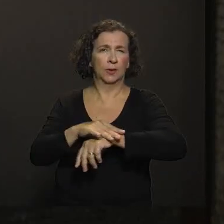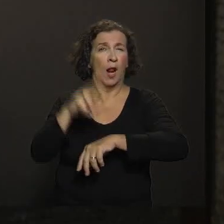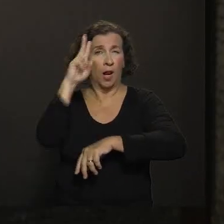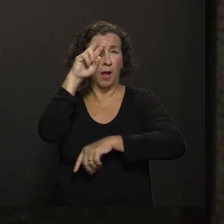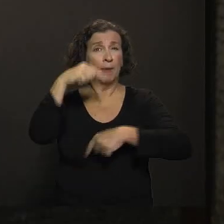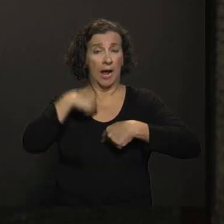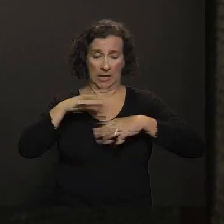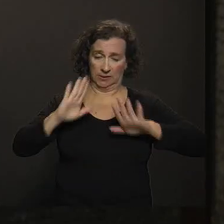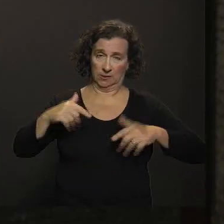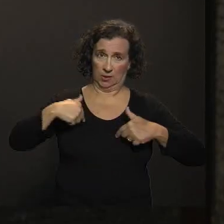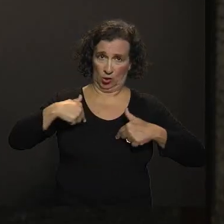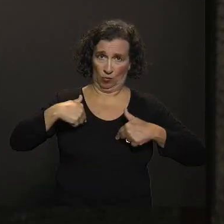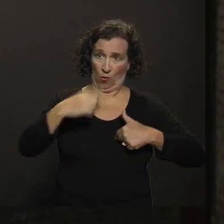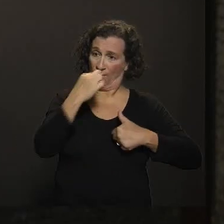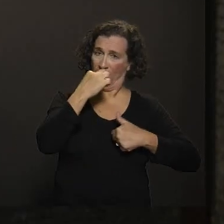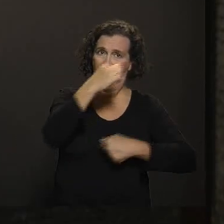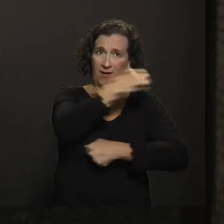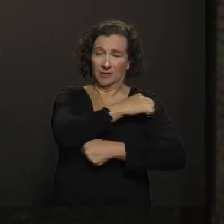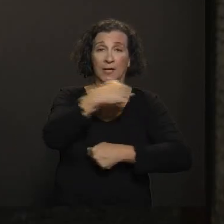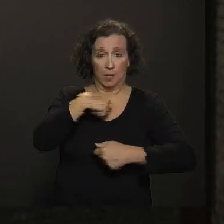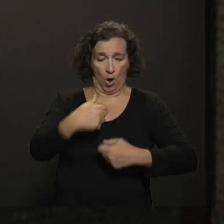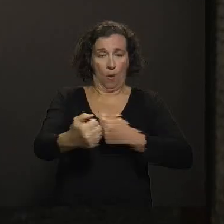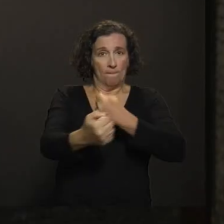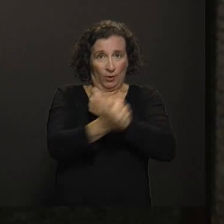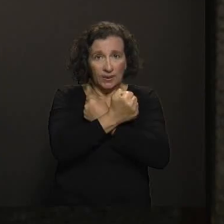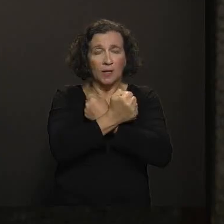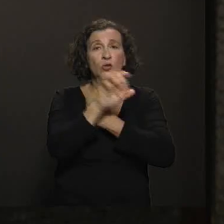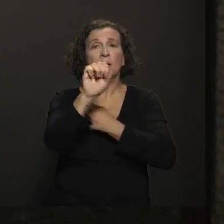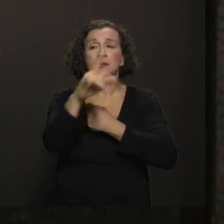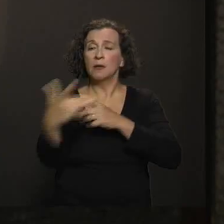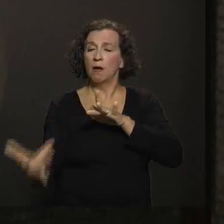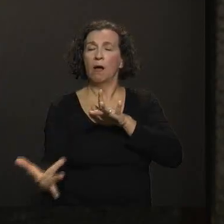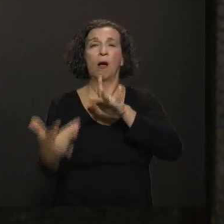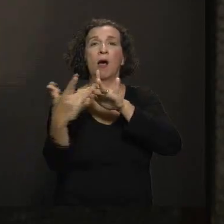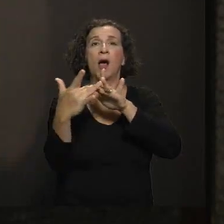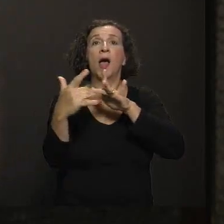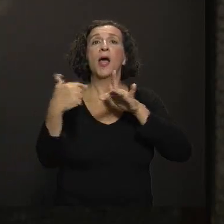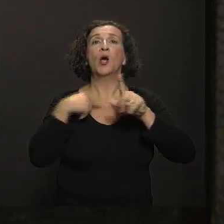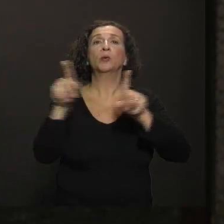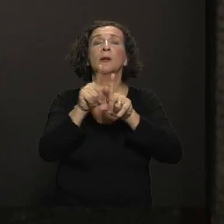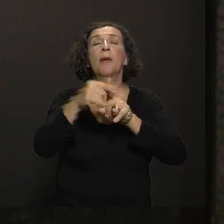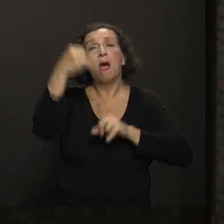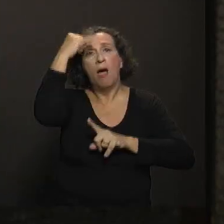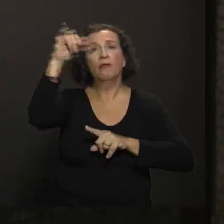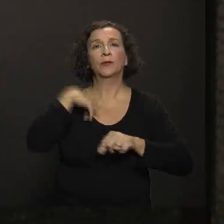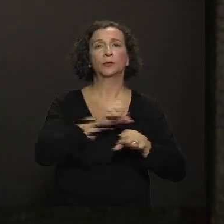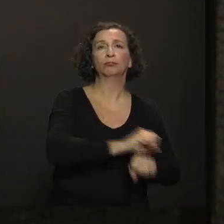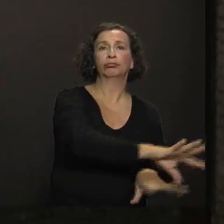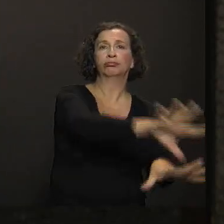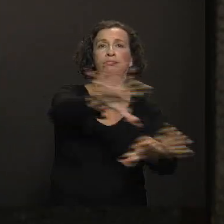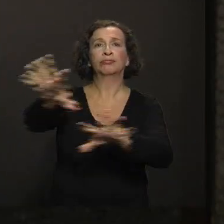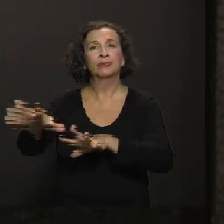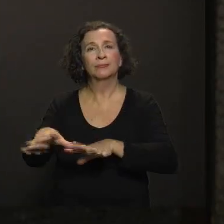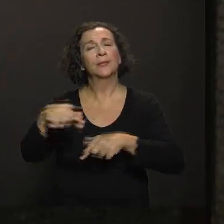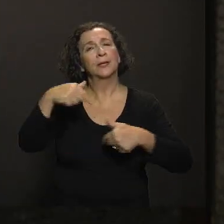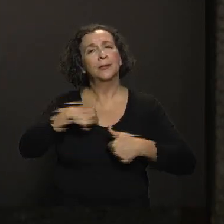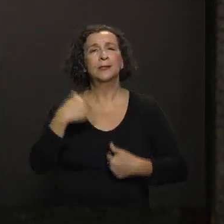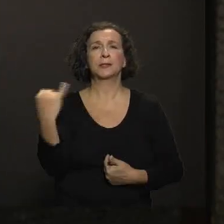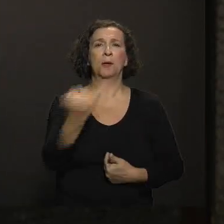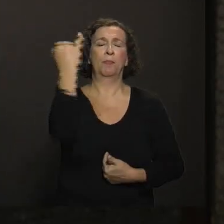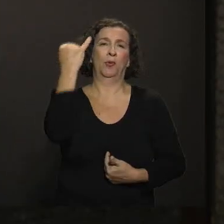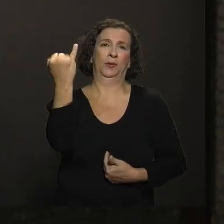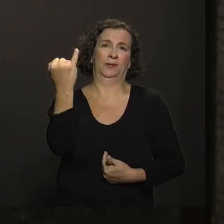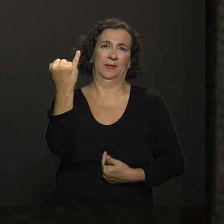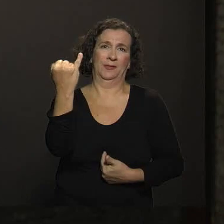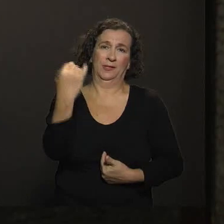vacinado, você não só se protege, mas se você entrar em contato com o vírus, você não sai por aí espalhando o vírus para todo mundo. Então, essa a importância da...